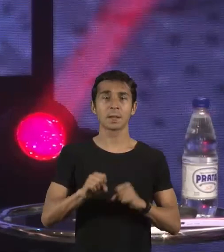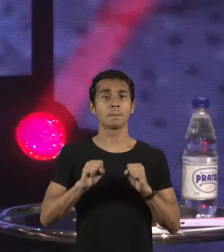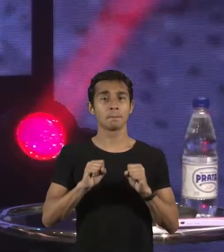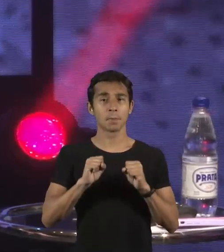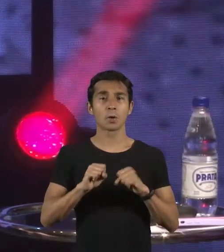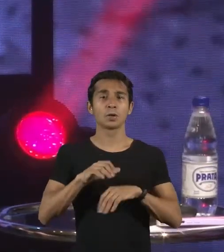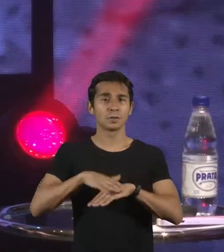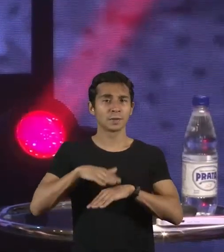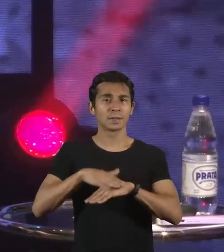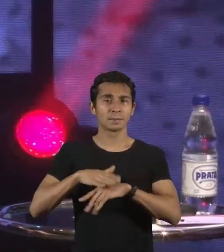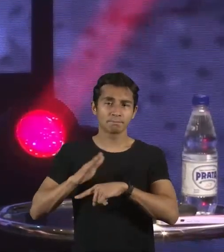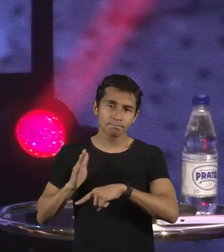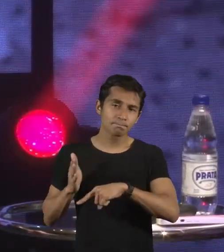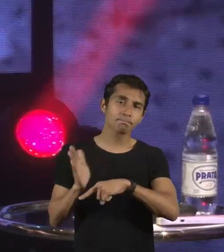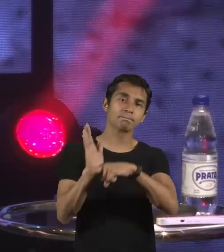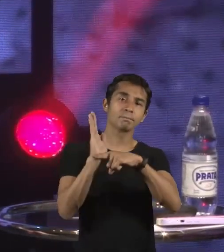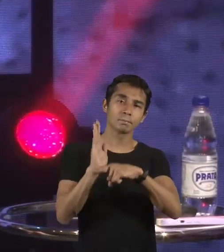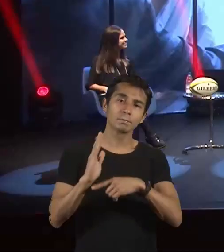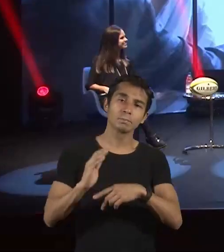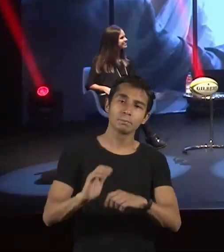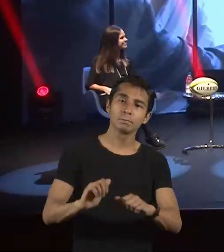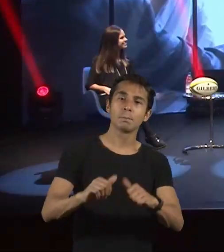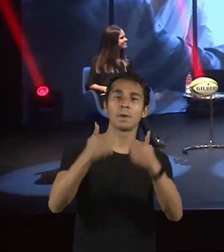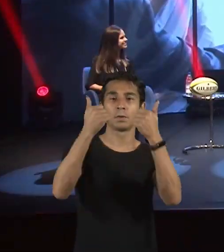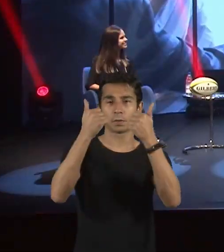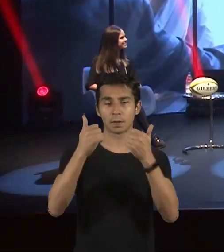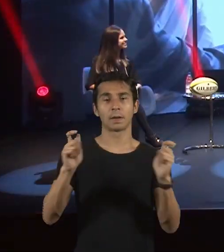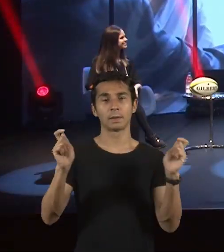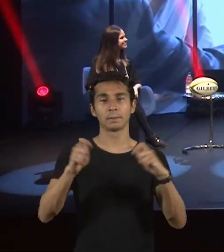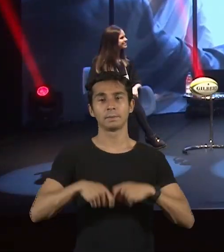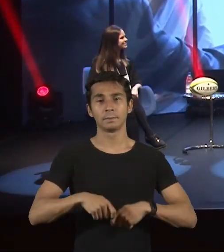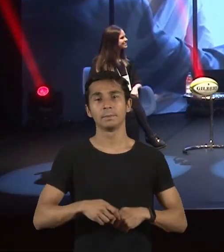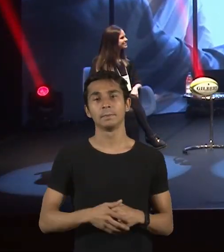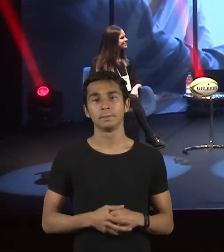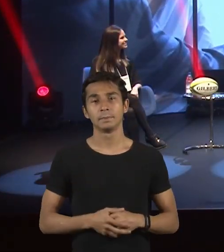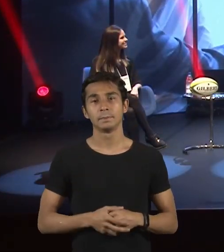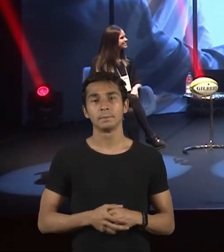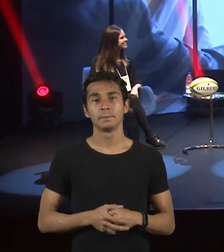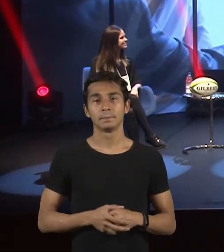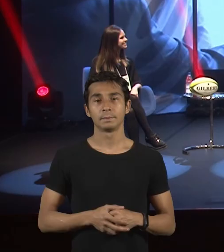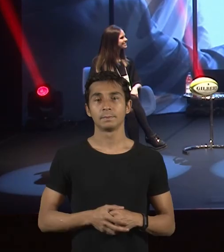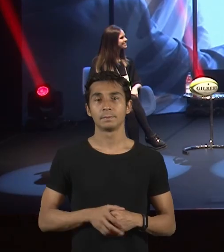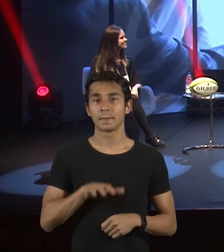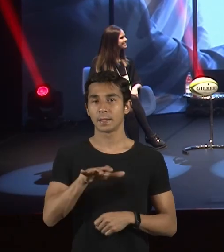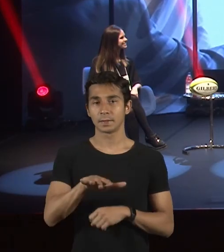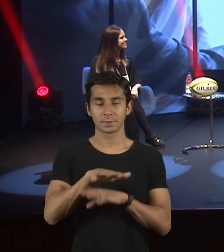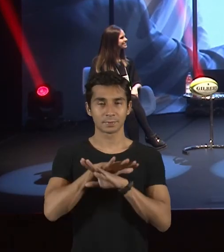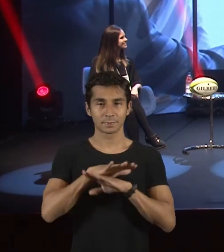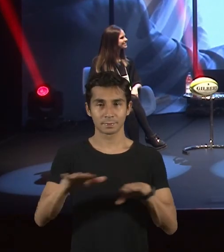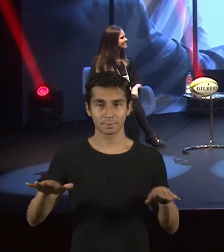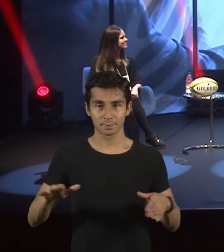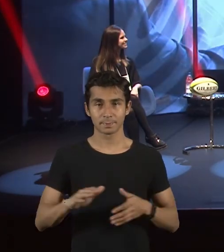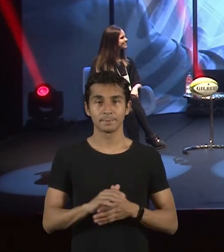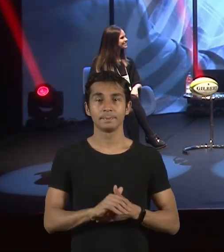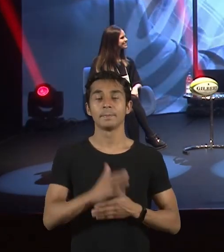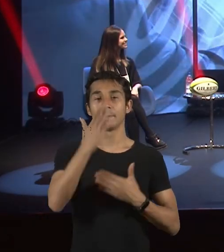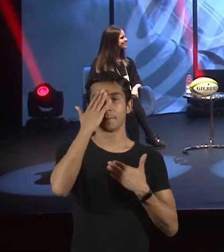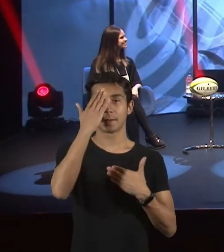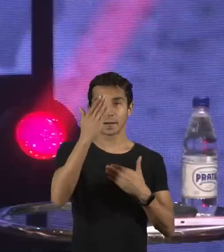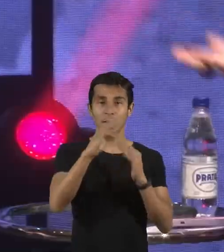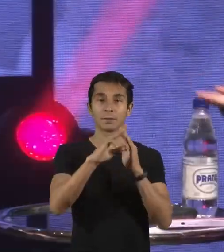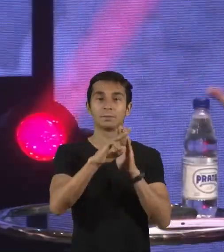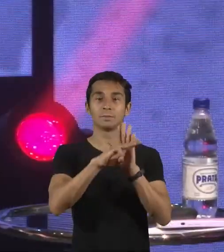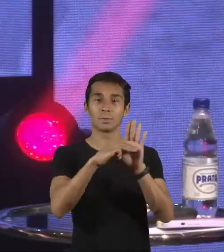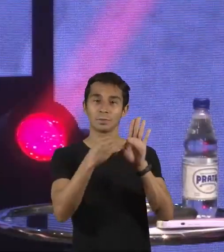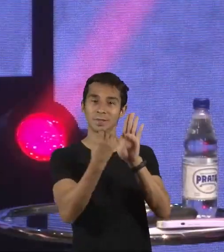algo para melhorar a nossa realidade. Então, é isso. Queria agradecer ao CIE pela oportunidade